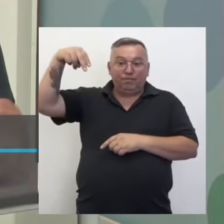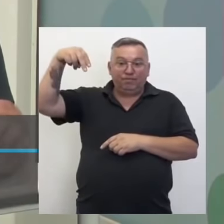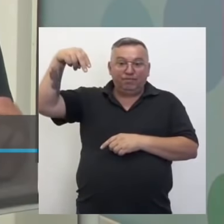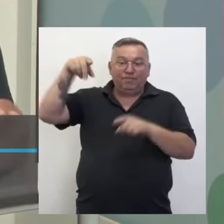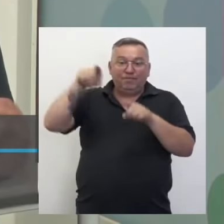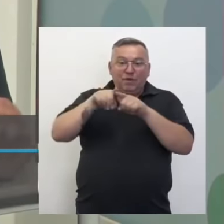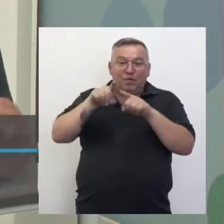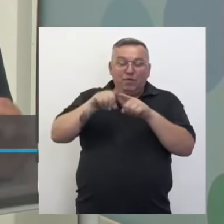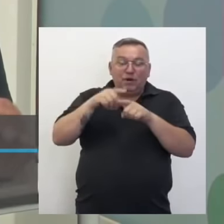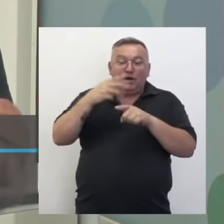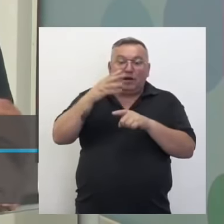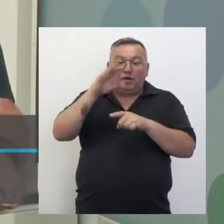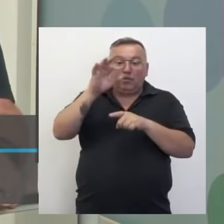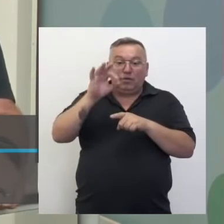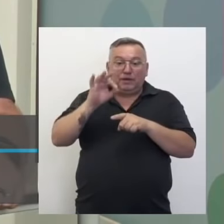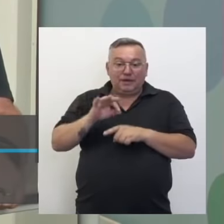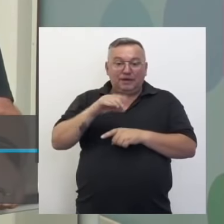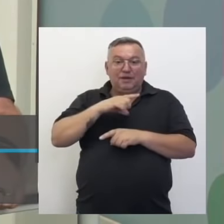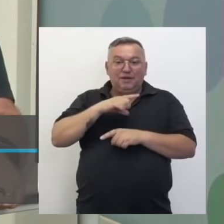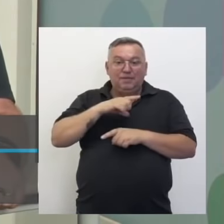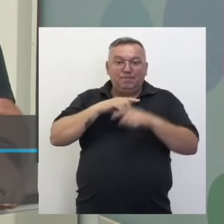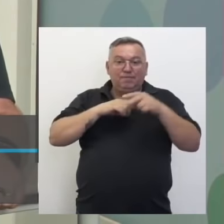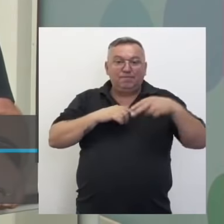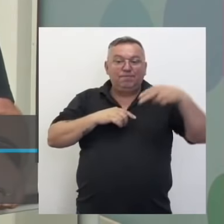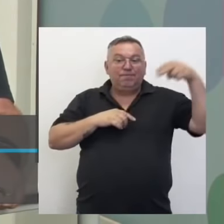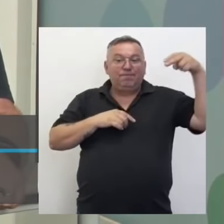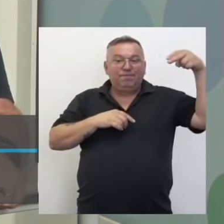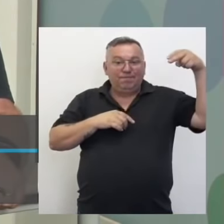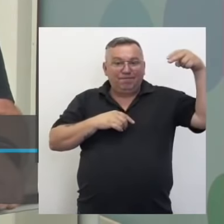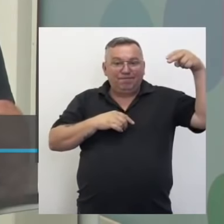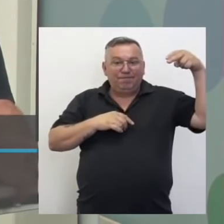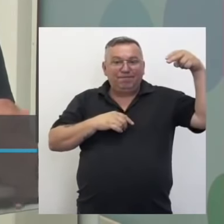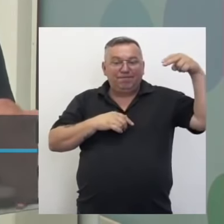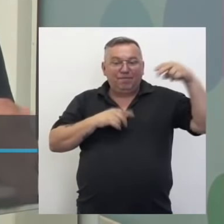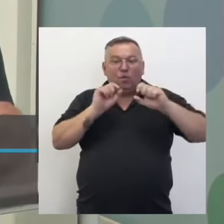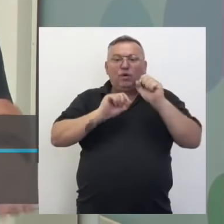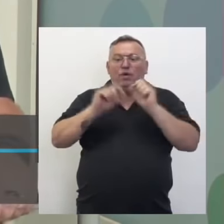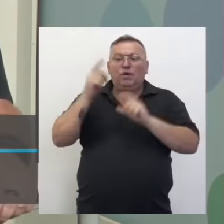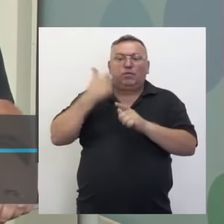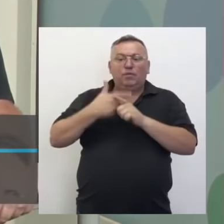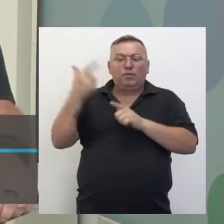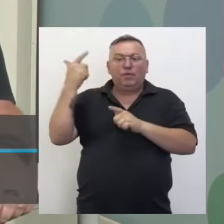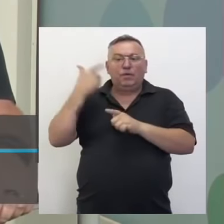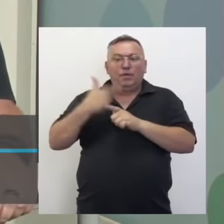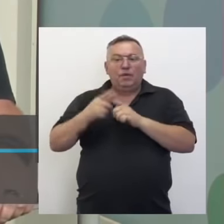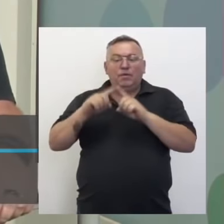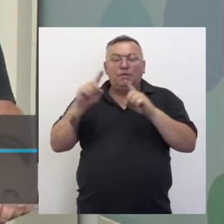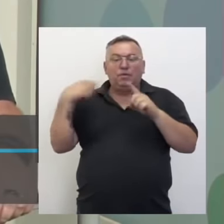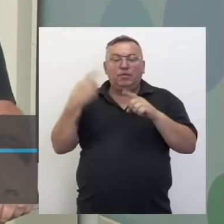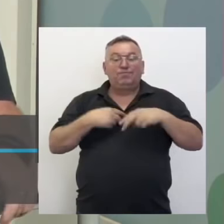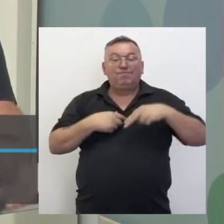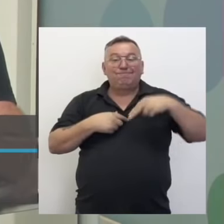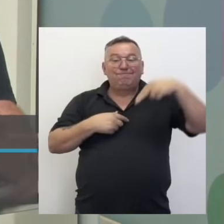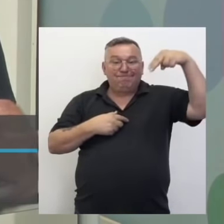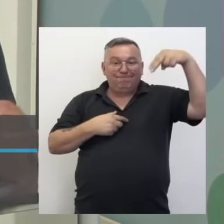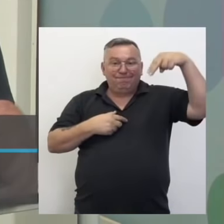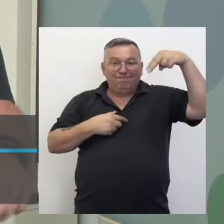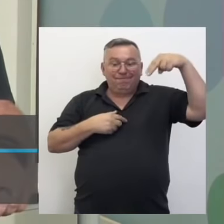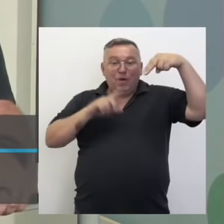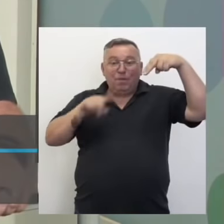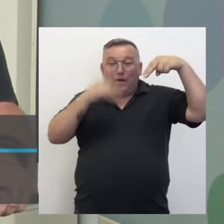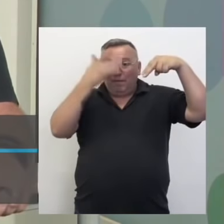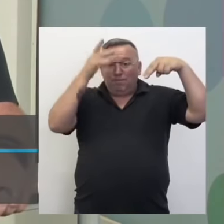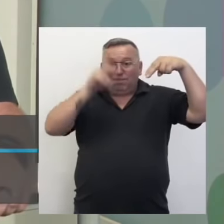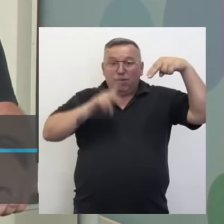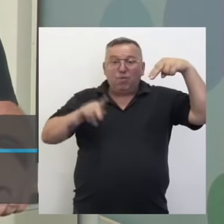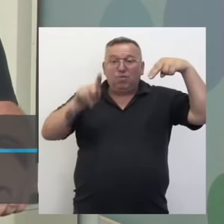somente 3% está na região nordeste, o que é um problema, porque a região nordeste é a segunda mais populosa